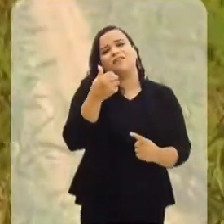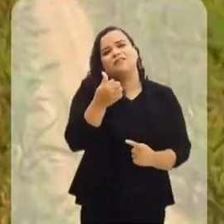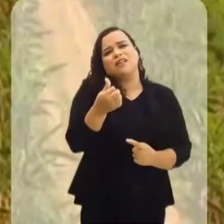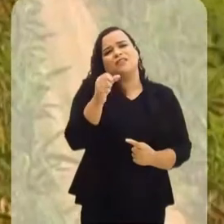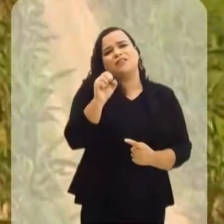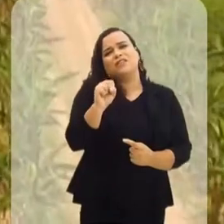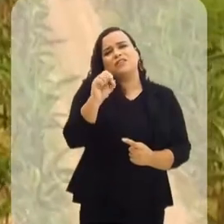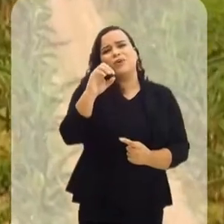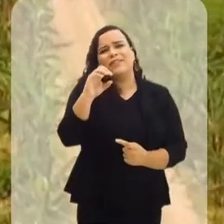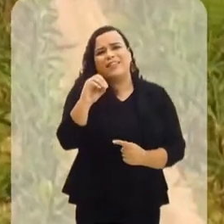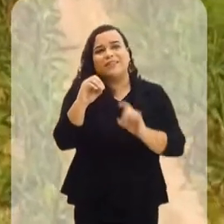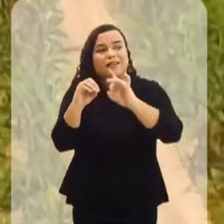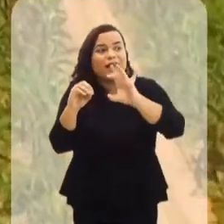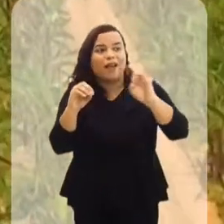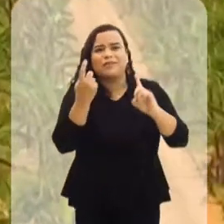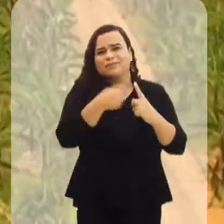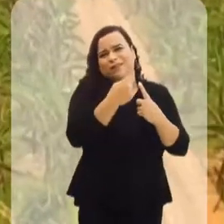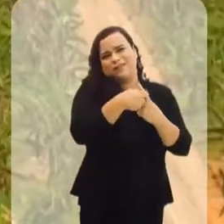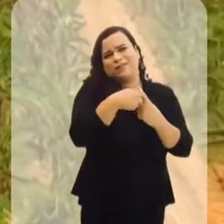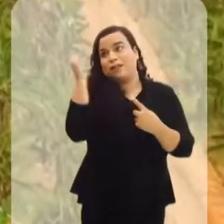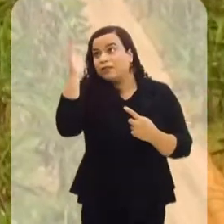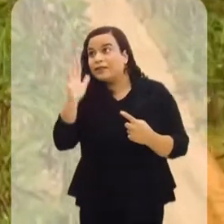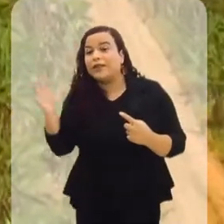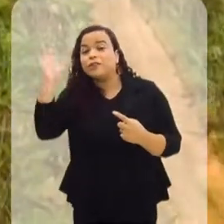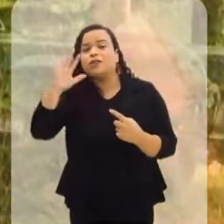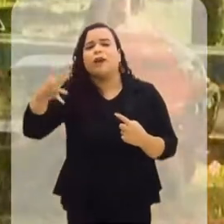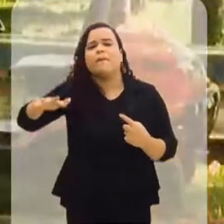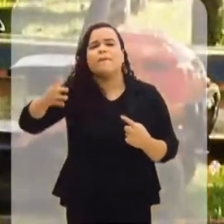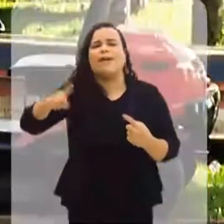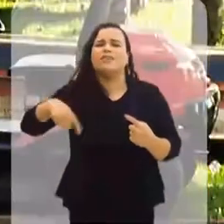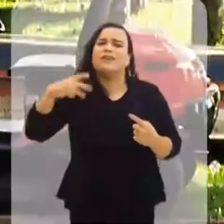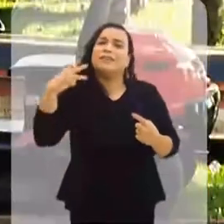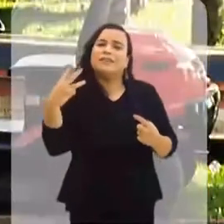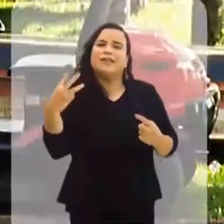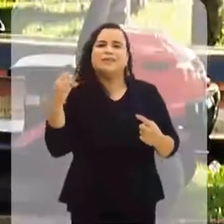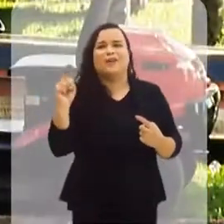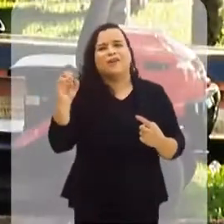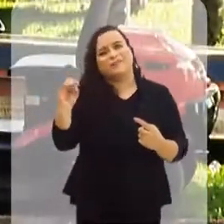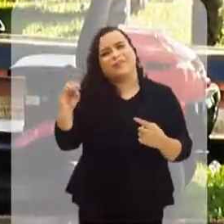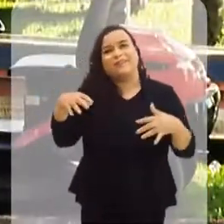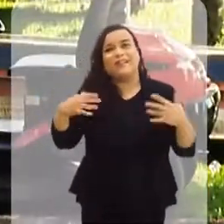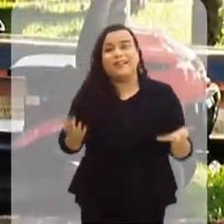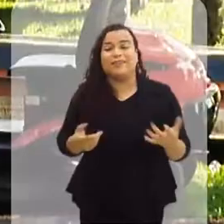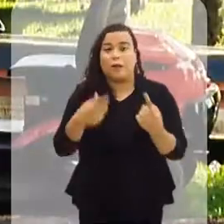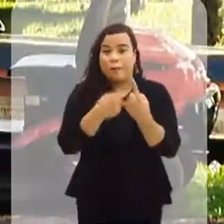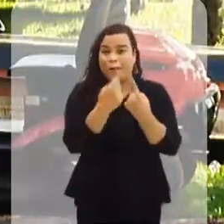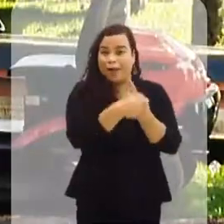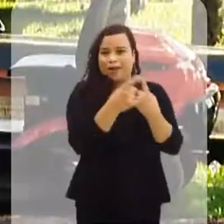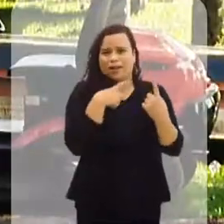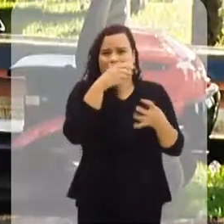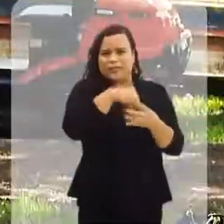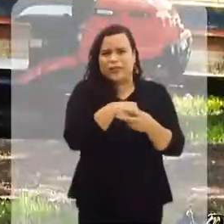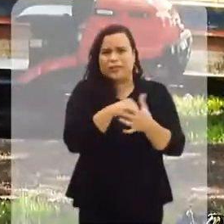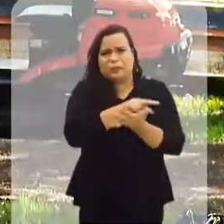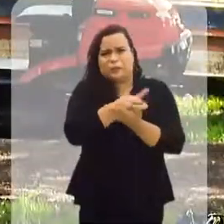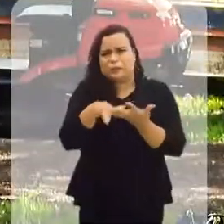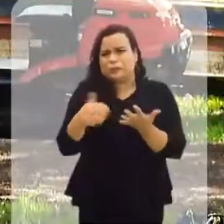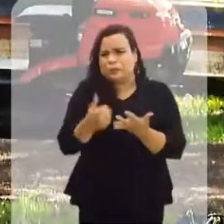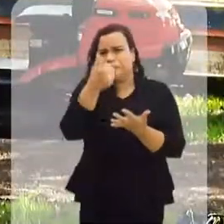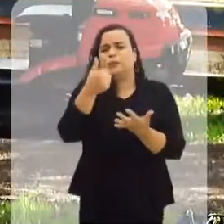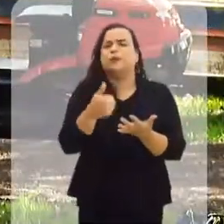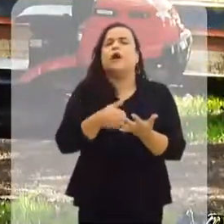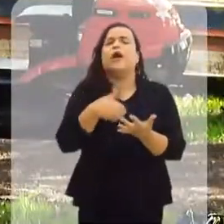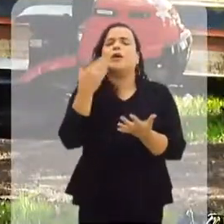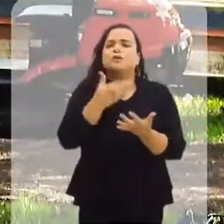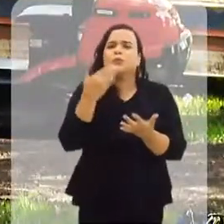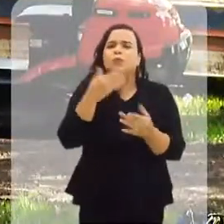média de 680 miligramas de potássio por fruto, enquanto a média nacional gira em torno de 380. Então nós temos uma